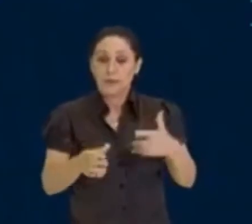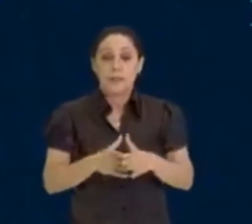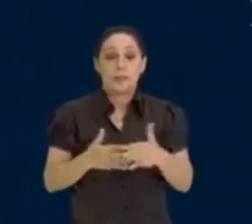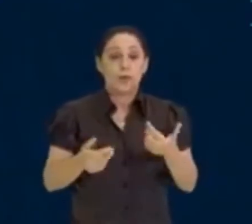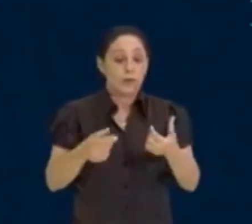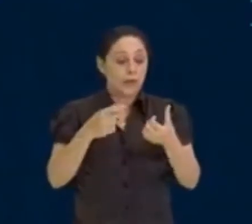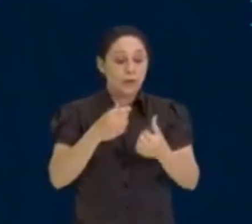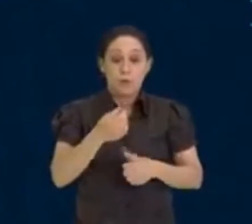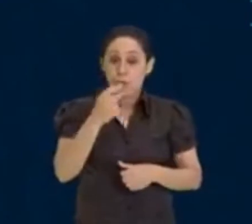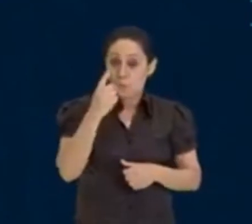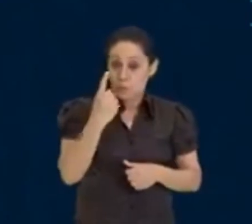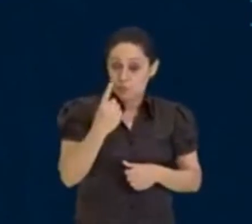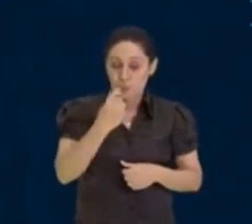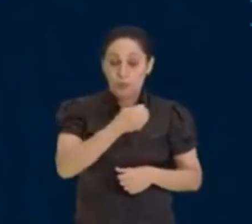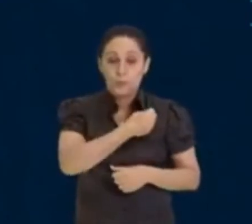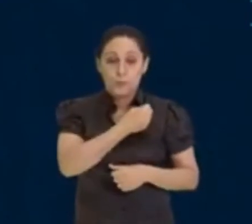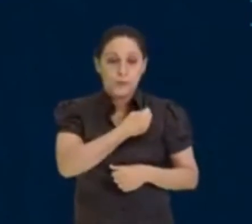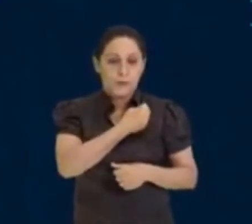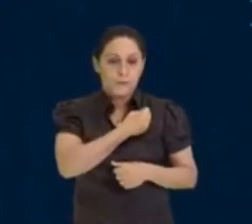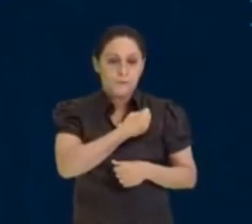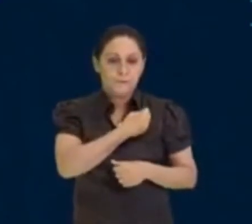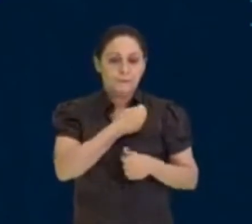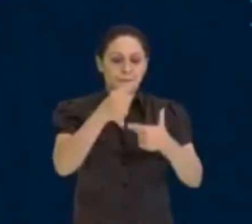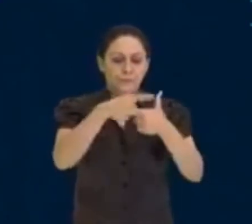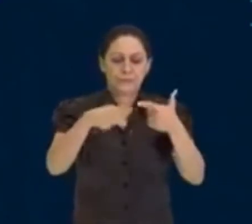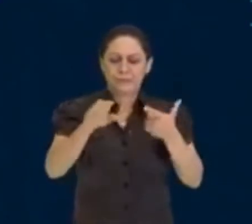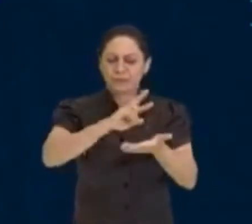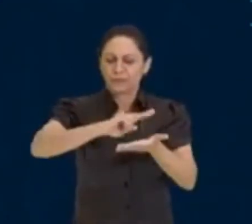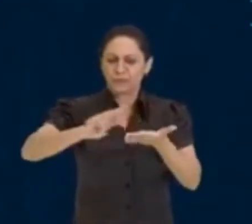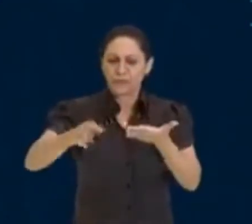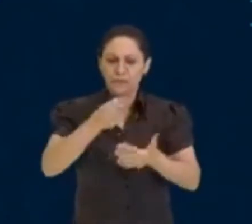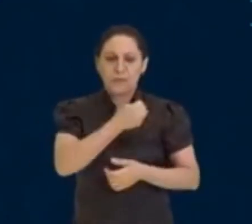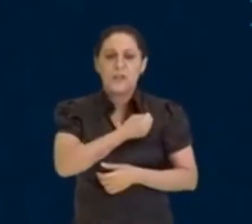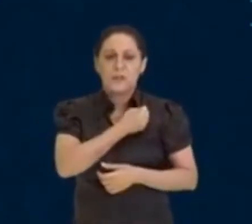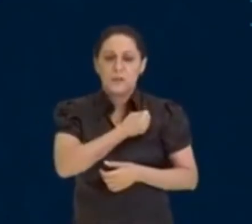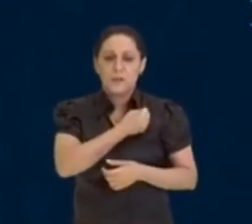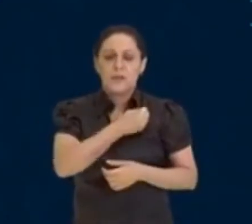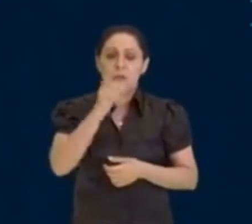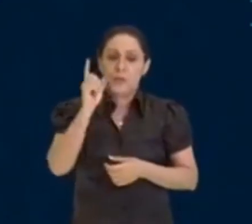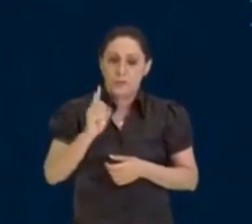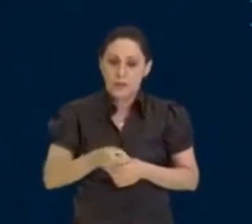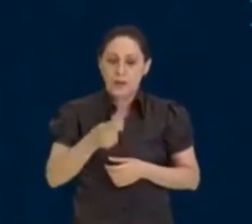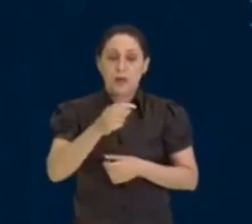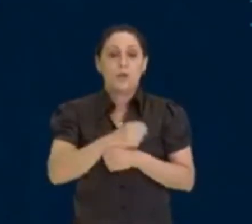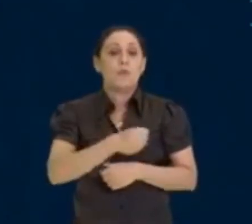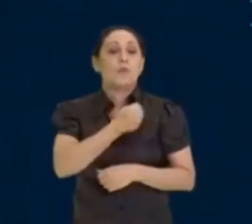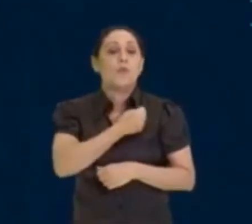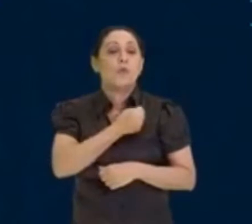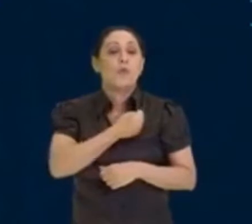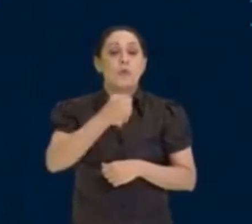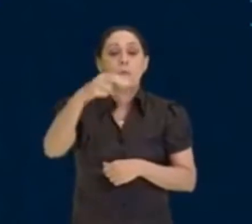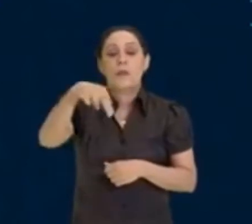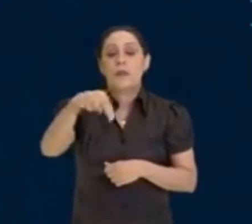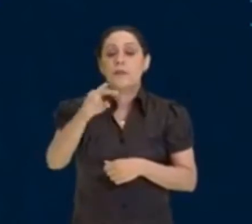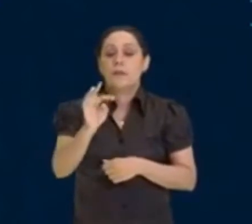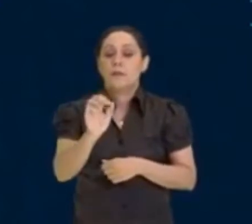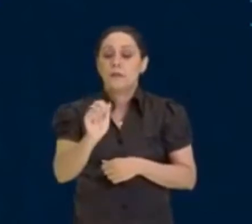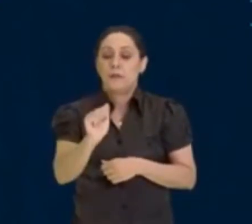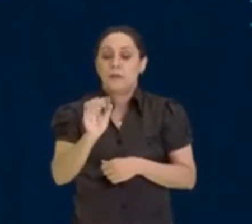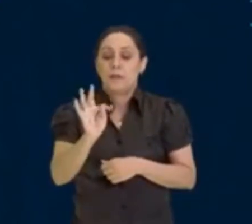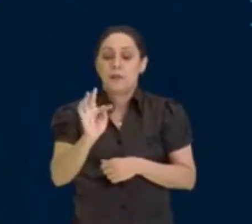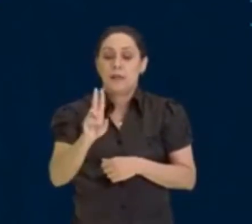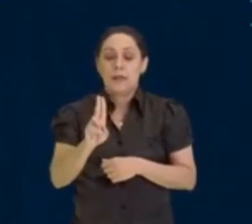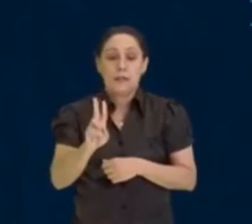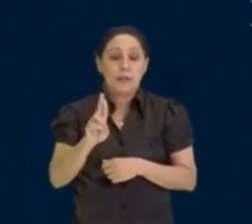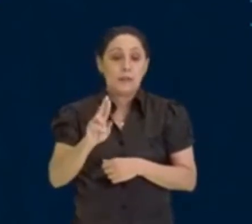divisível por mais do que 1 e por ele mesmo, então, ele é um número natural composto, né? Então, ele é divisível por mais de dois